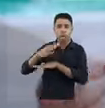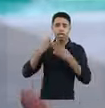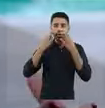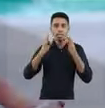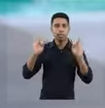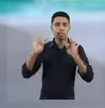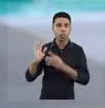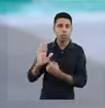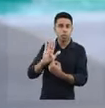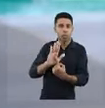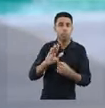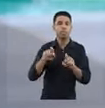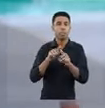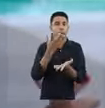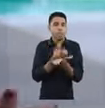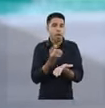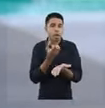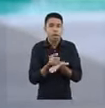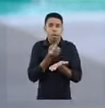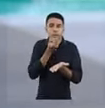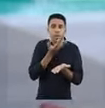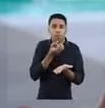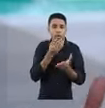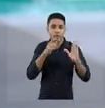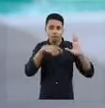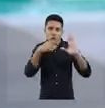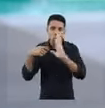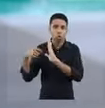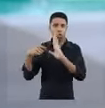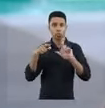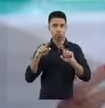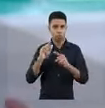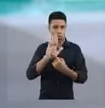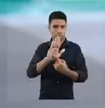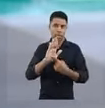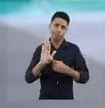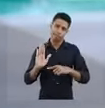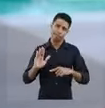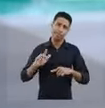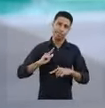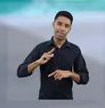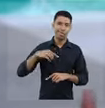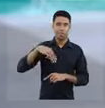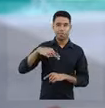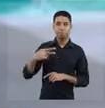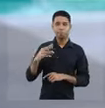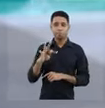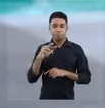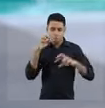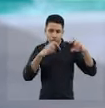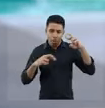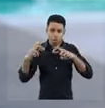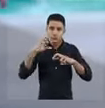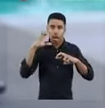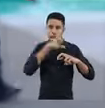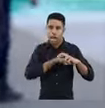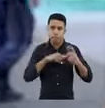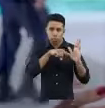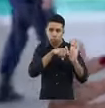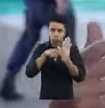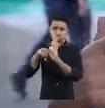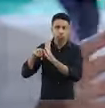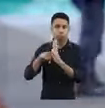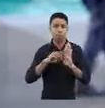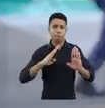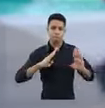lá indicando possíveis testemunhas, gravações, o que ele tiver de material Para auxiliar o Ministério Público na investigação,